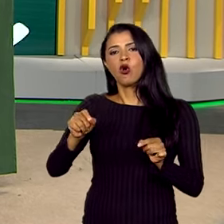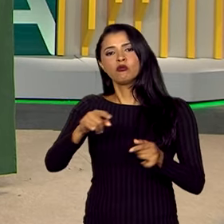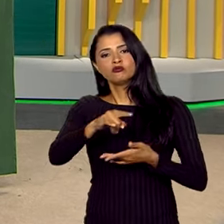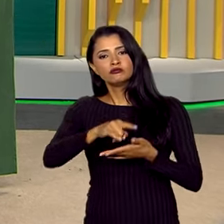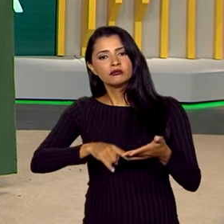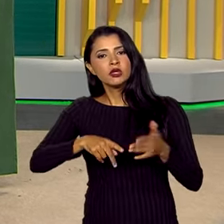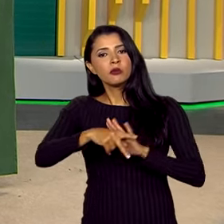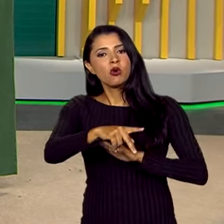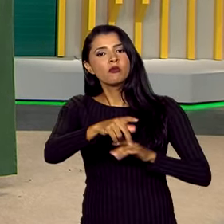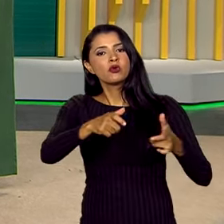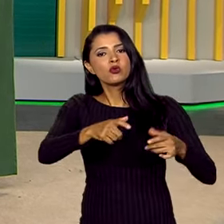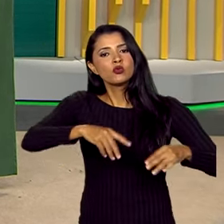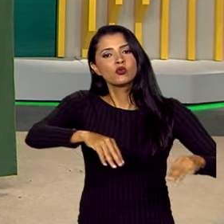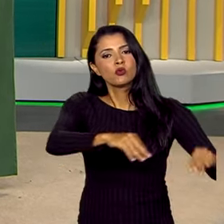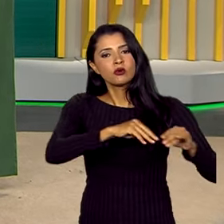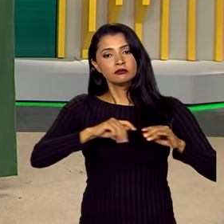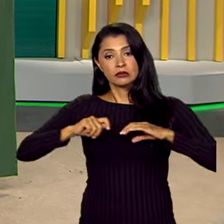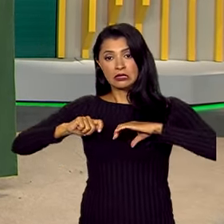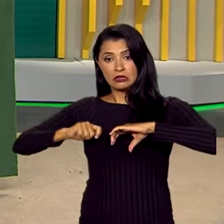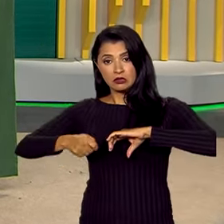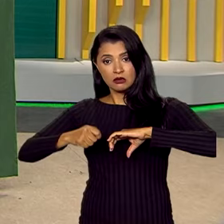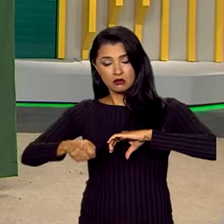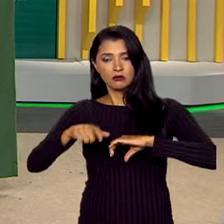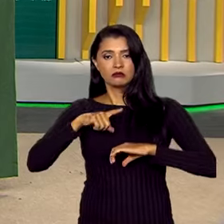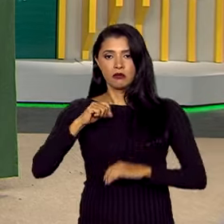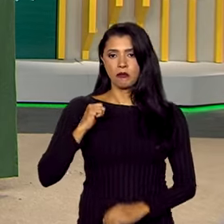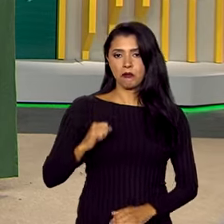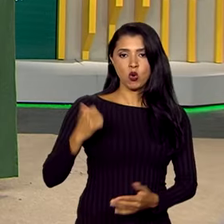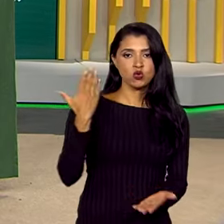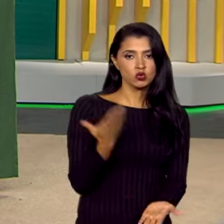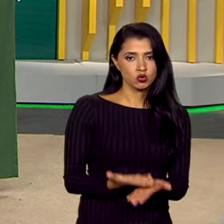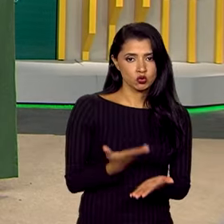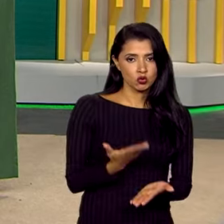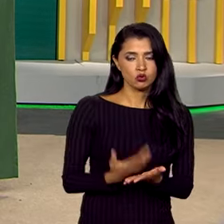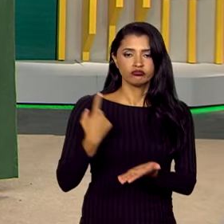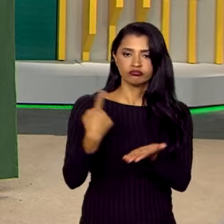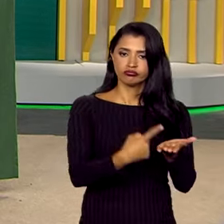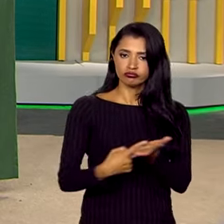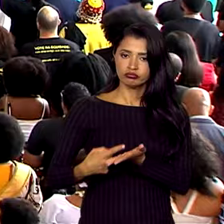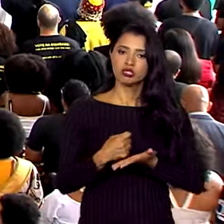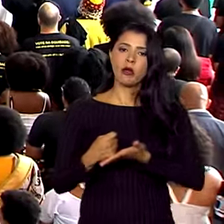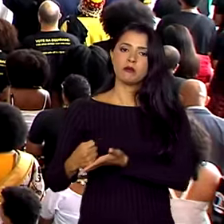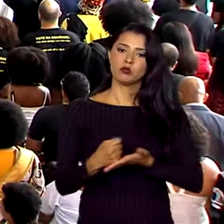quilombolas, bolsas de intercâmbio e acordos de cooperação.